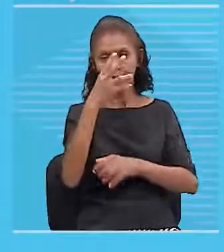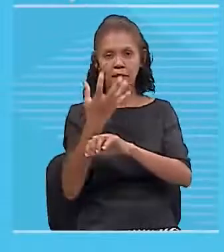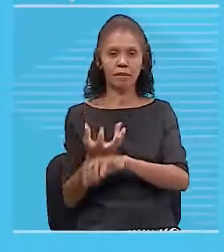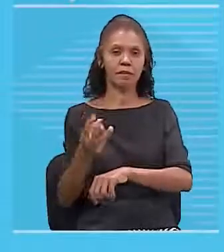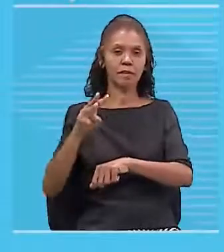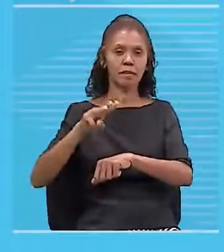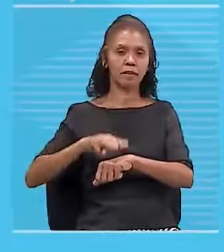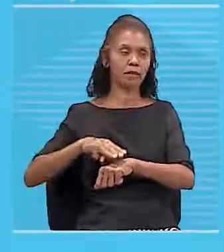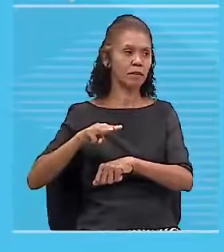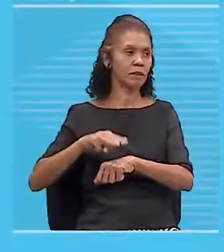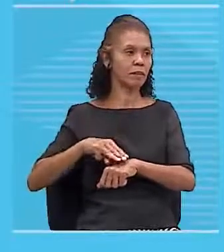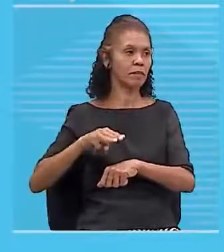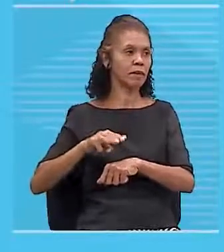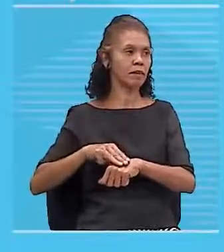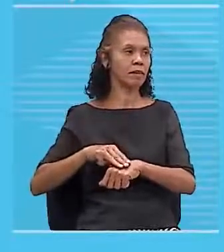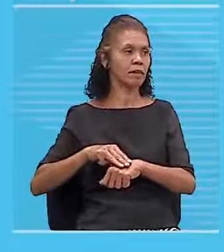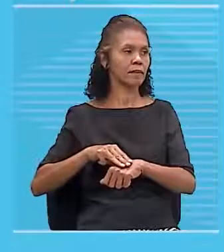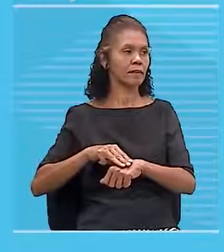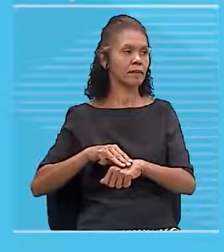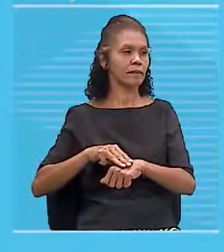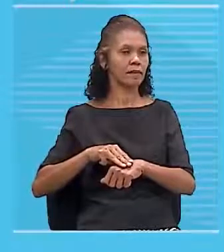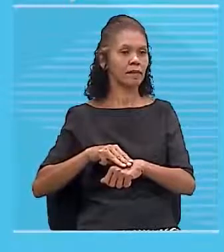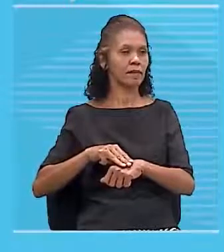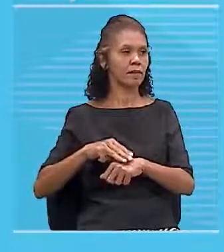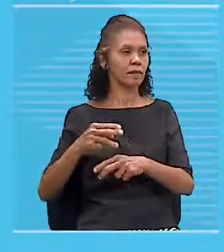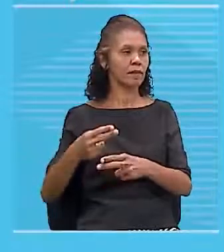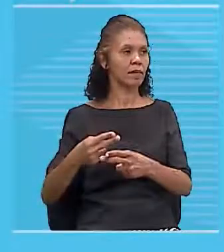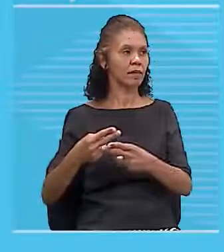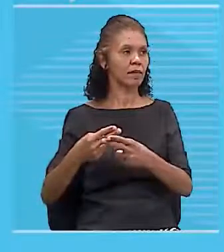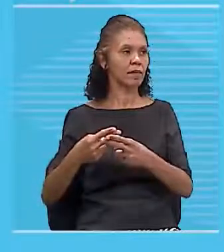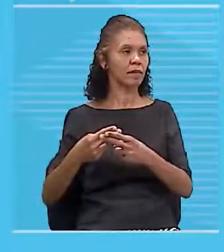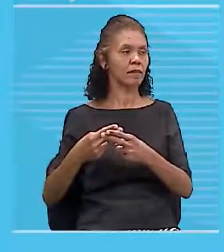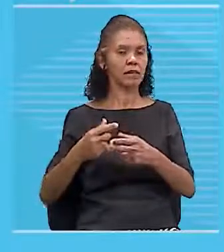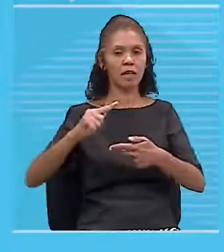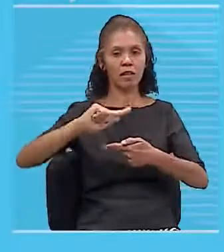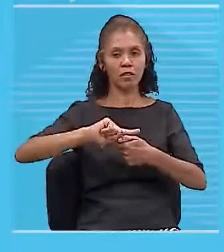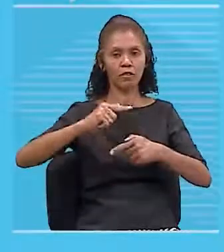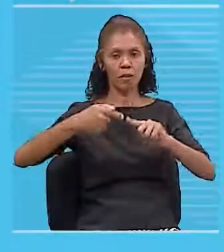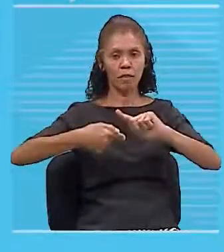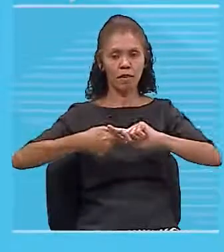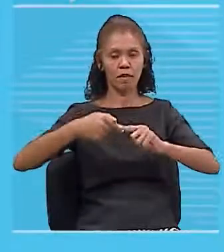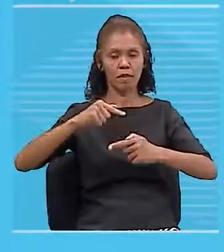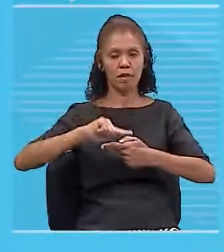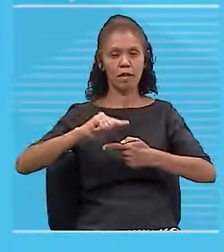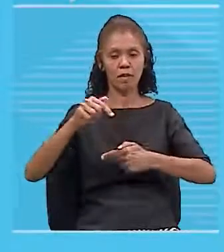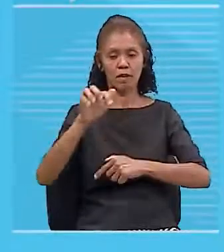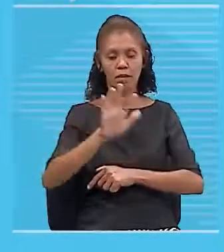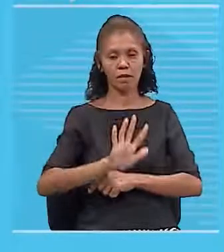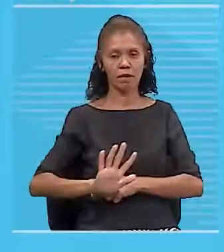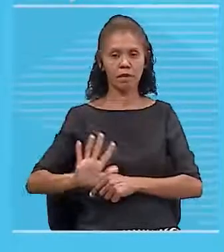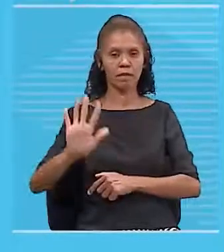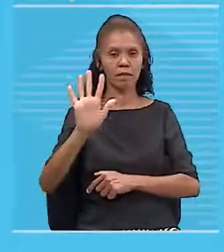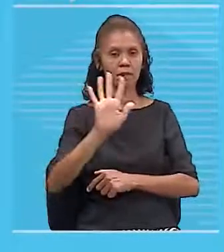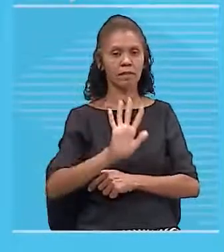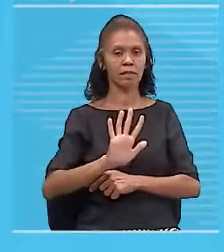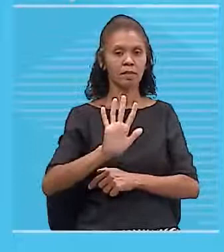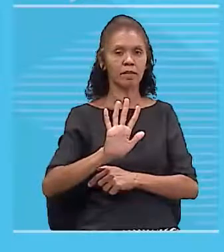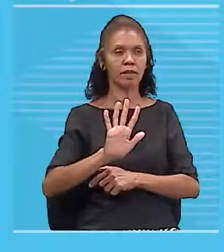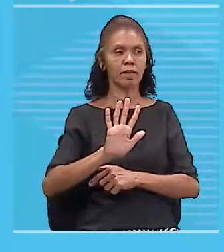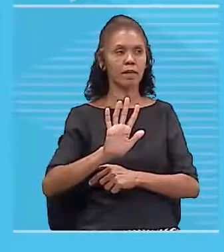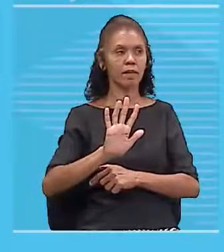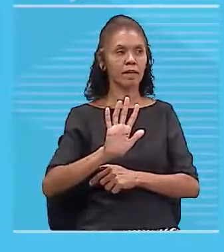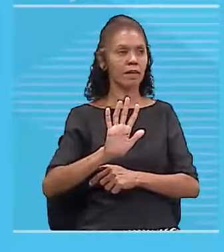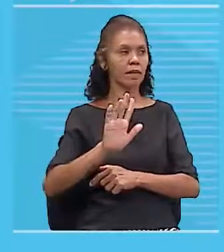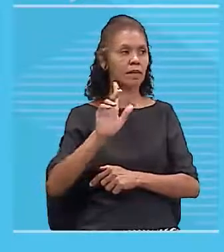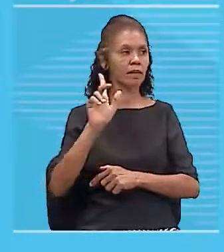Certo? Quando o professor de matemática vai trabalhar com geometria espacial, ele faz um gráfico